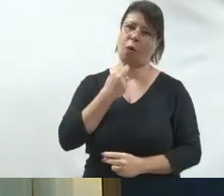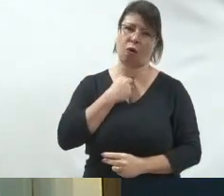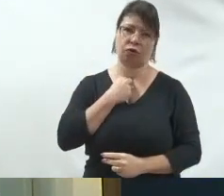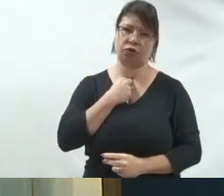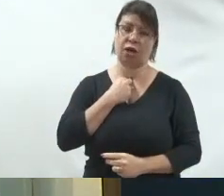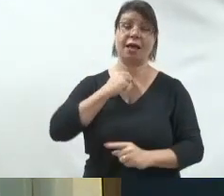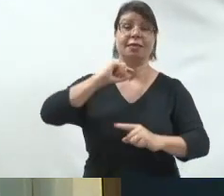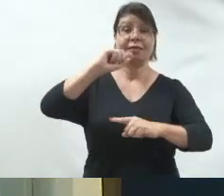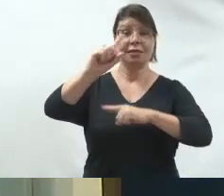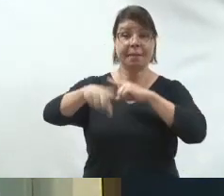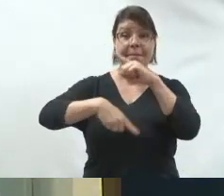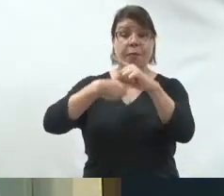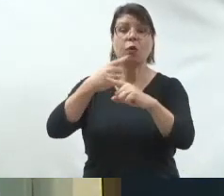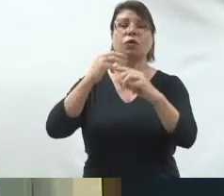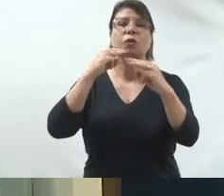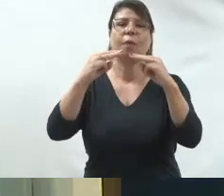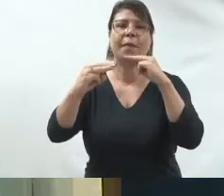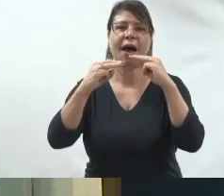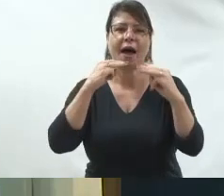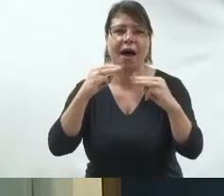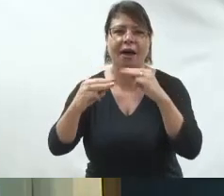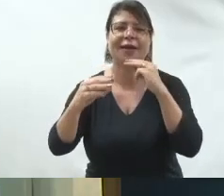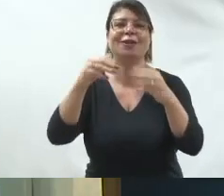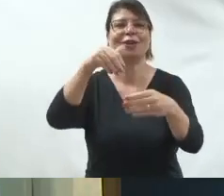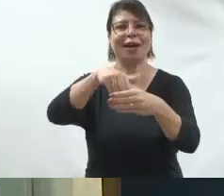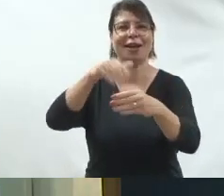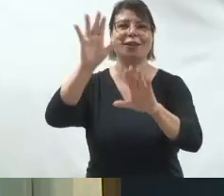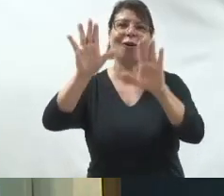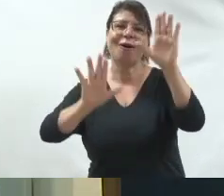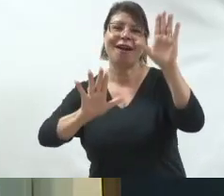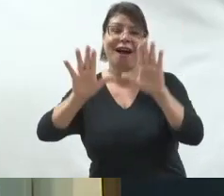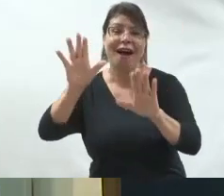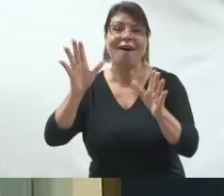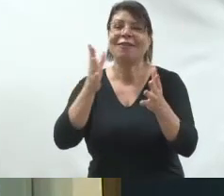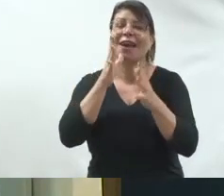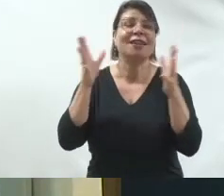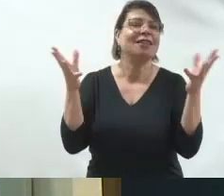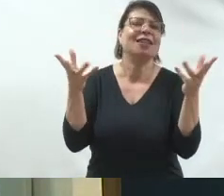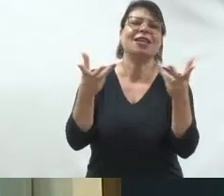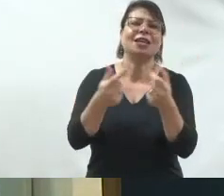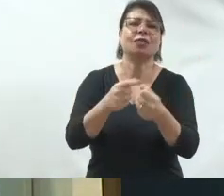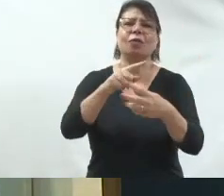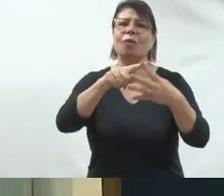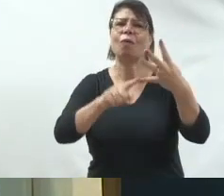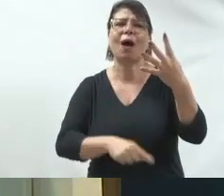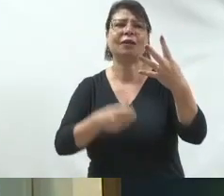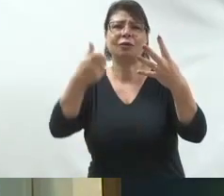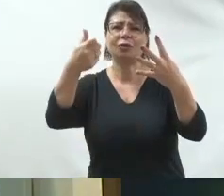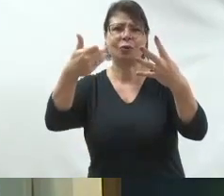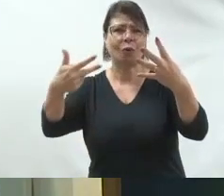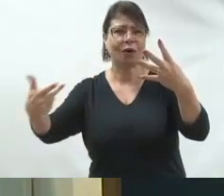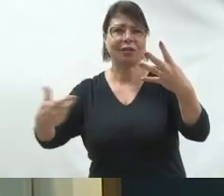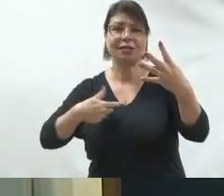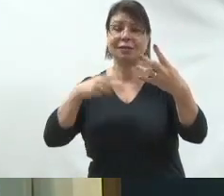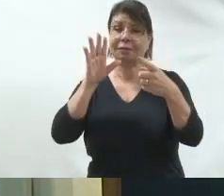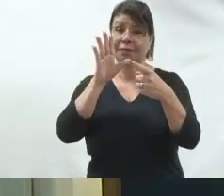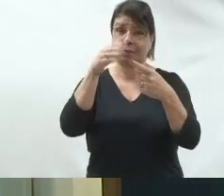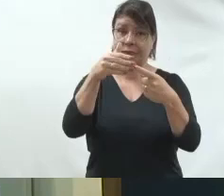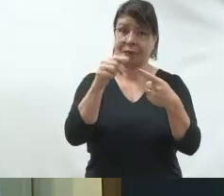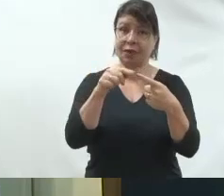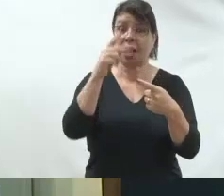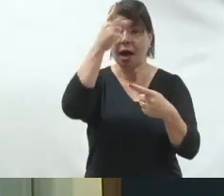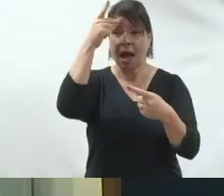marketing eleitoral, essa coisa mais bonita que as pessoas falam. Marketing eleitoral, você lidar com quatro coisas muito bem específicas. Quem é o